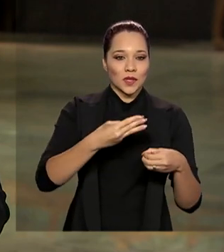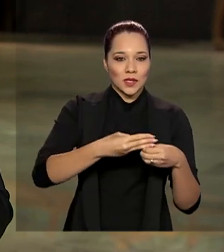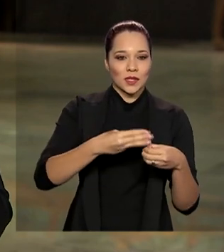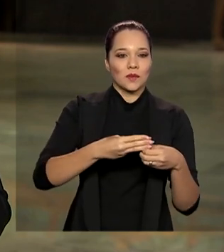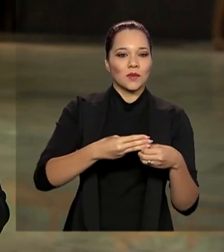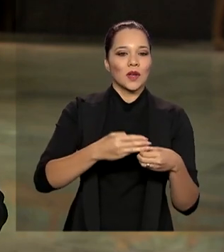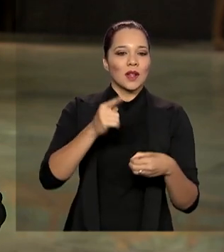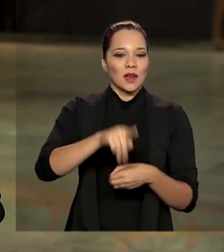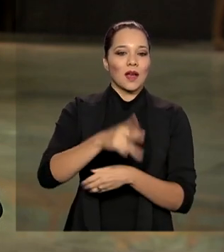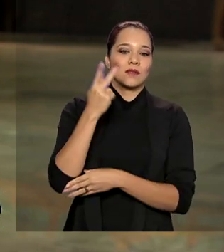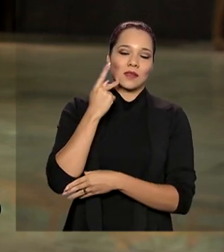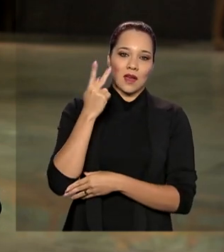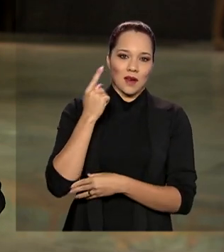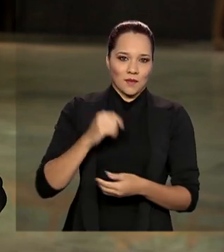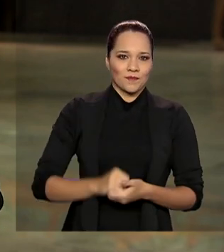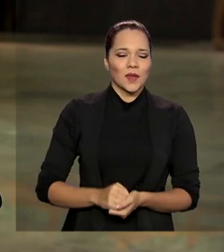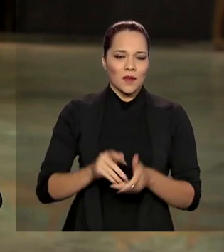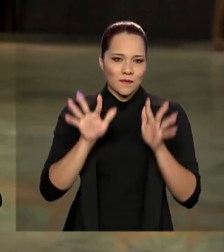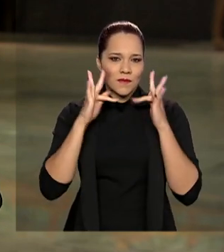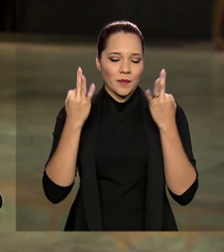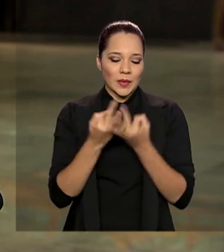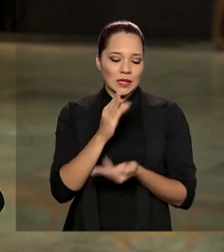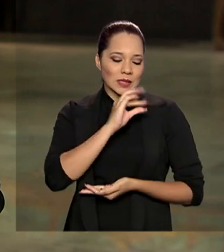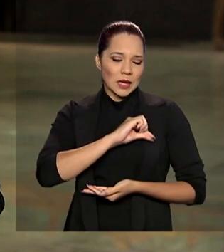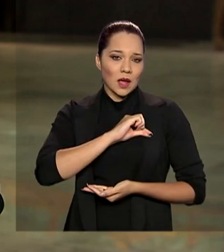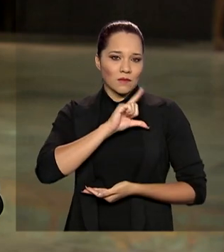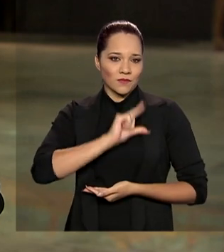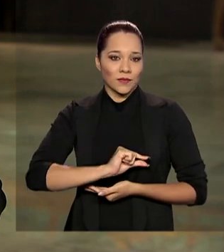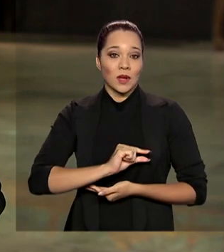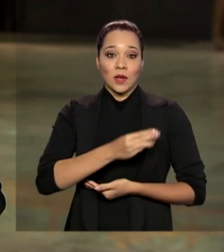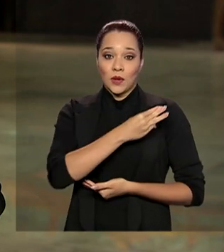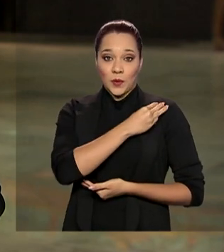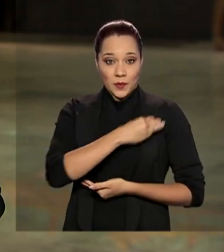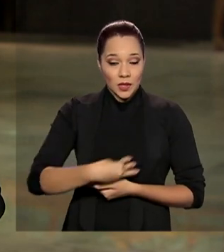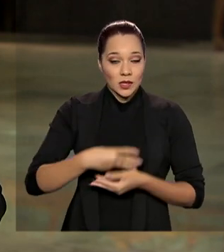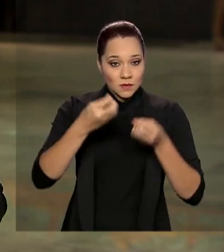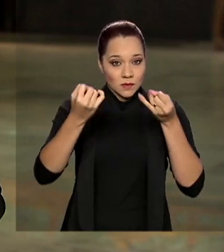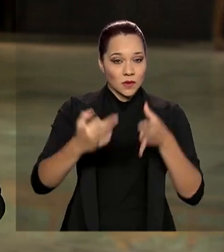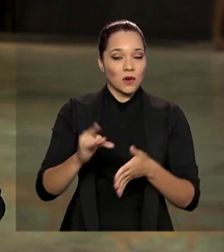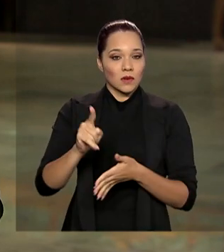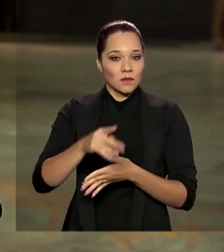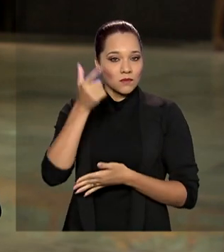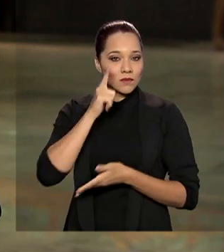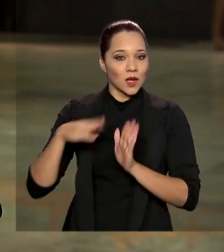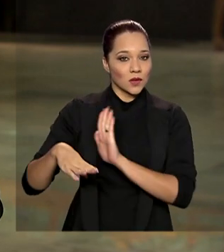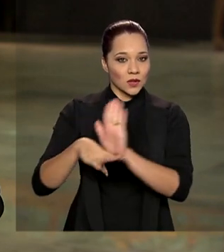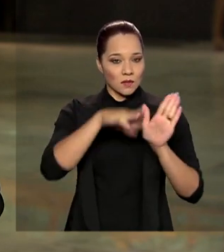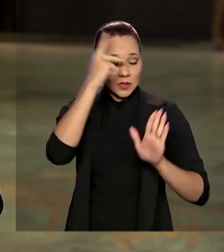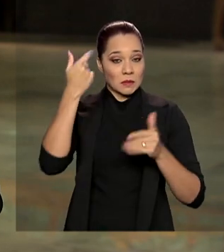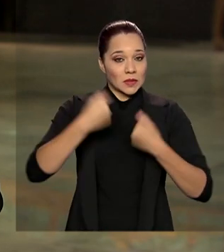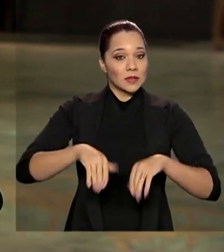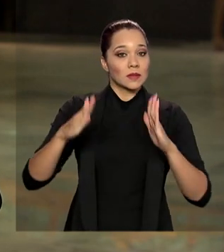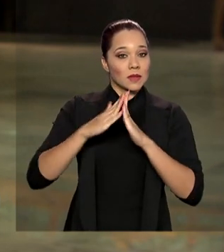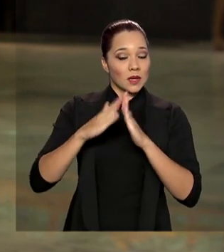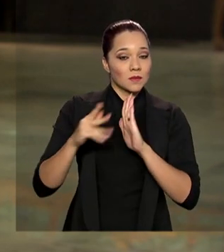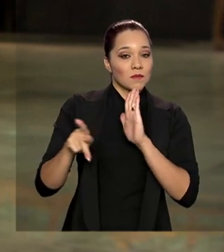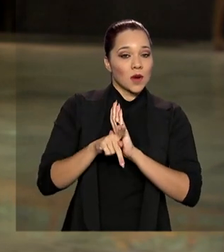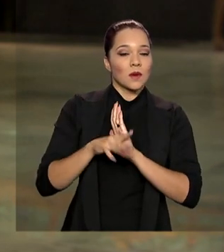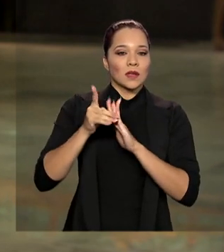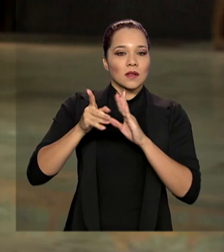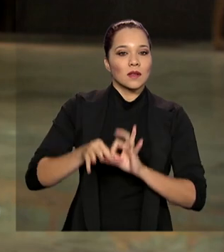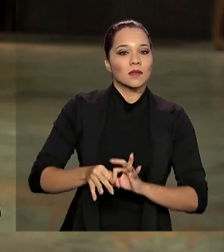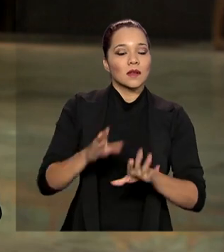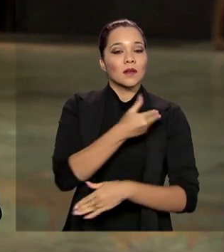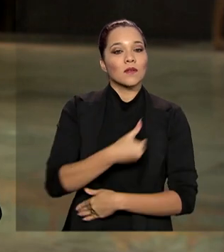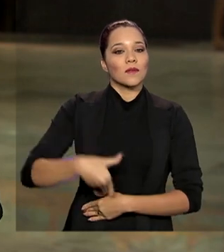Ceará. São famílias de baixa renda. E o ministro antecipou que para atender essas pessoas que precisam de casa própria, moradia vai ser lançado pelo governo